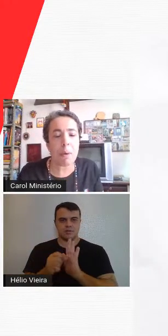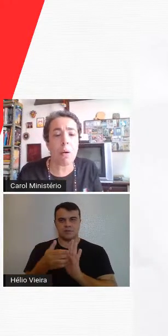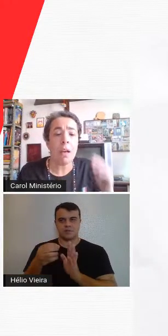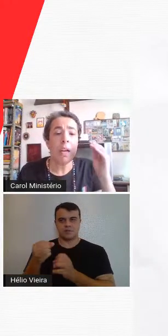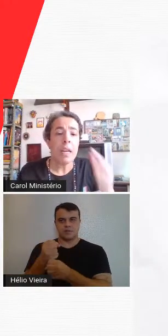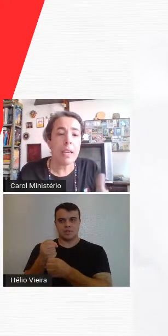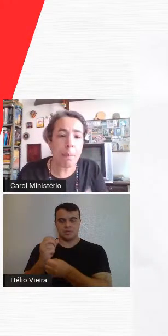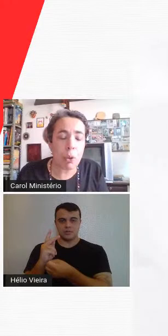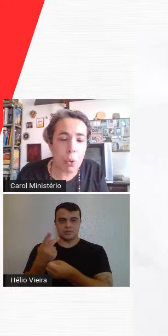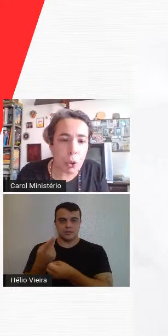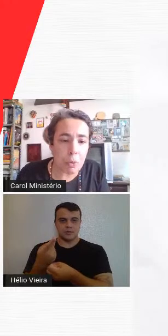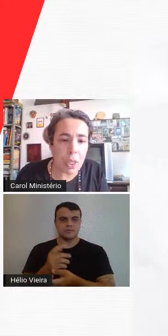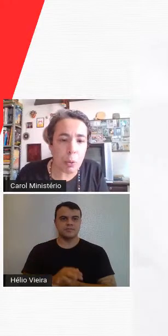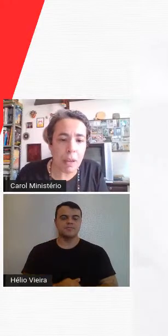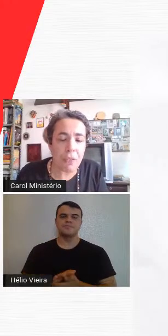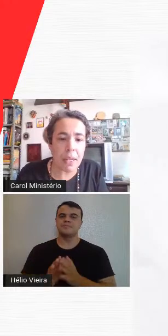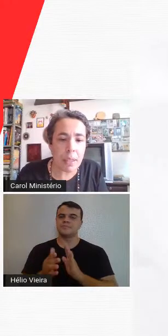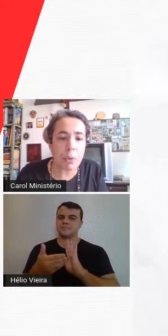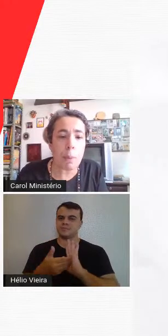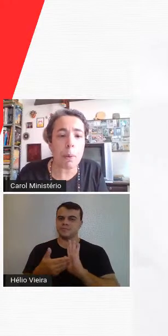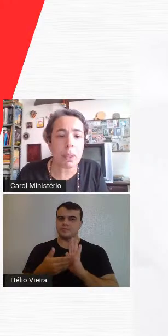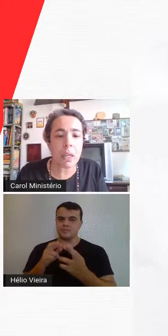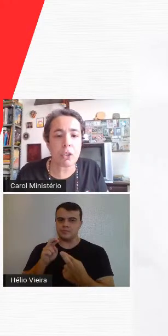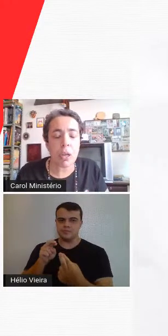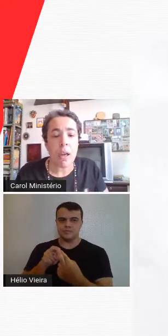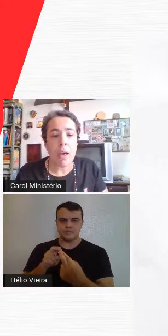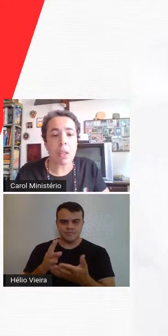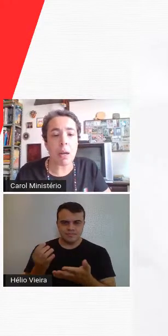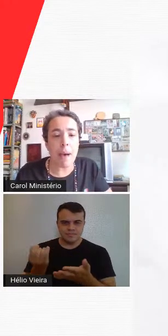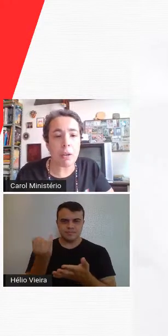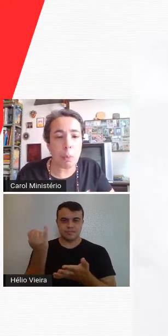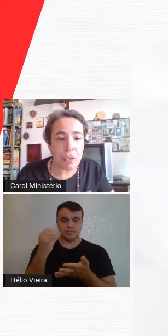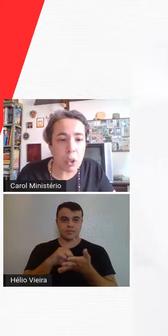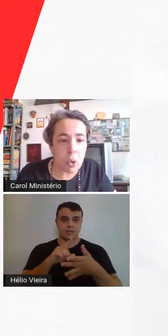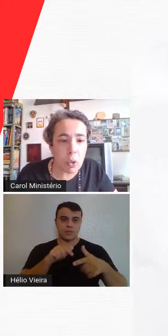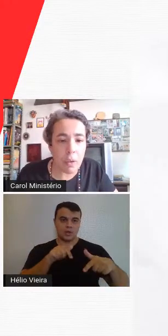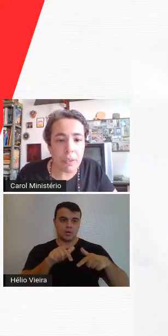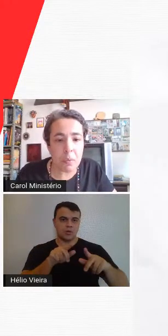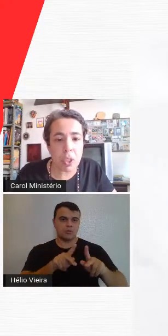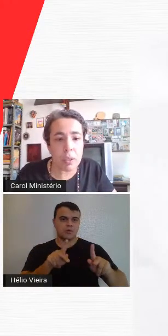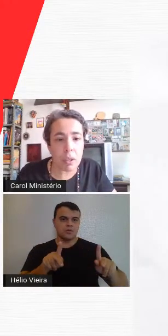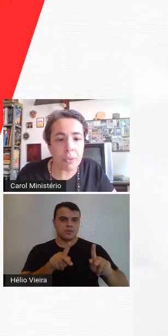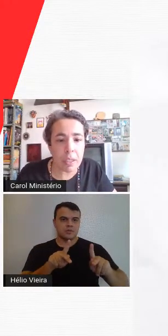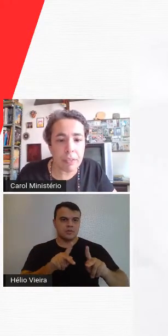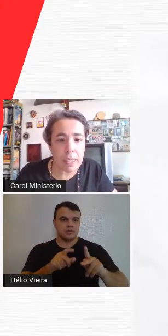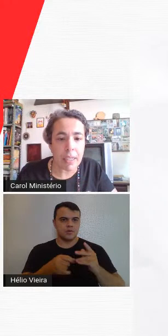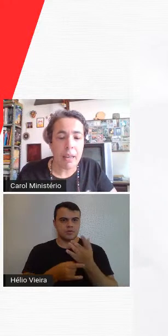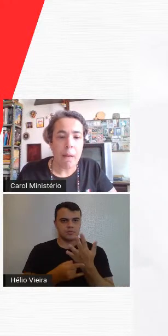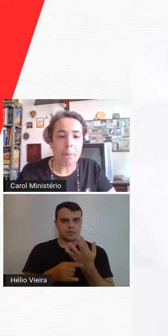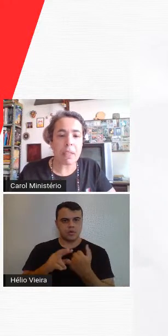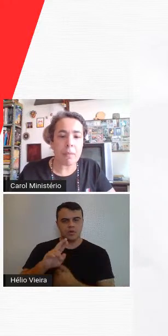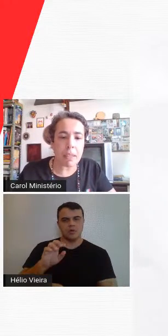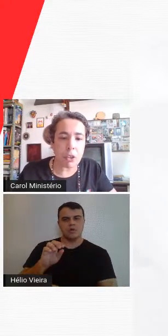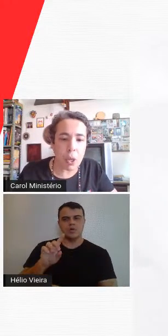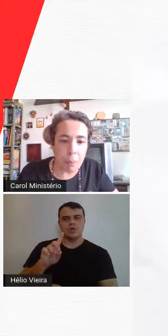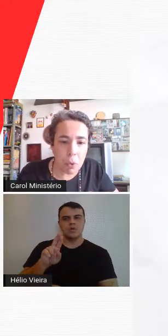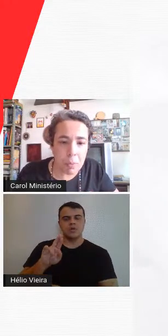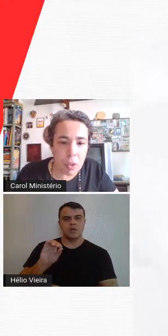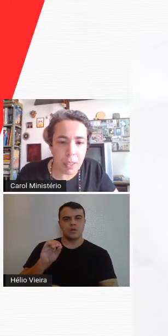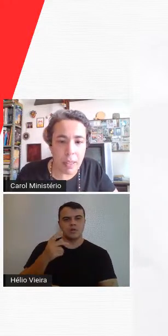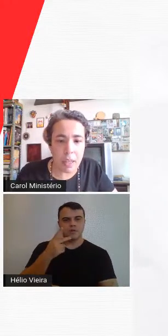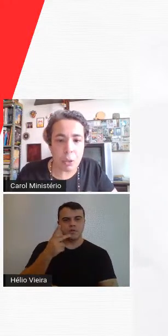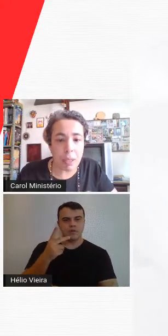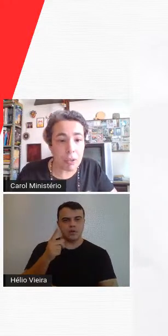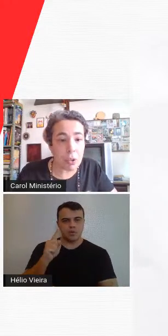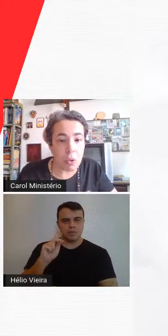Horizonte. bom? E por último, gente, uma referência muito importante é o trabalho do professor da UFMG, Rodrigo Vivas, que também se chama